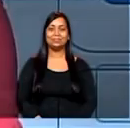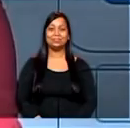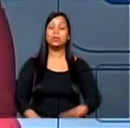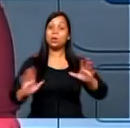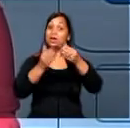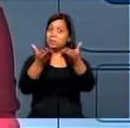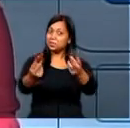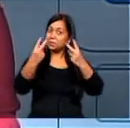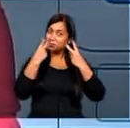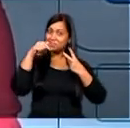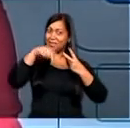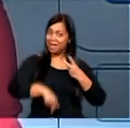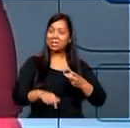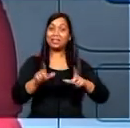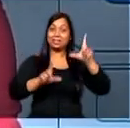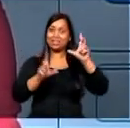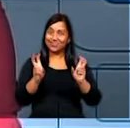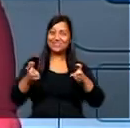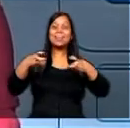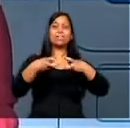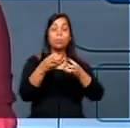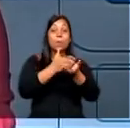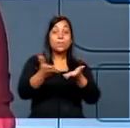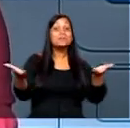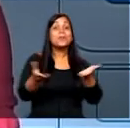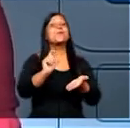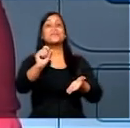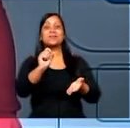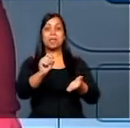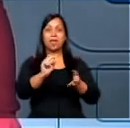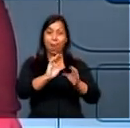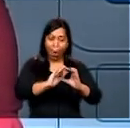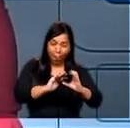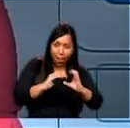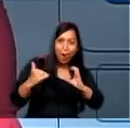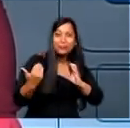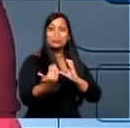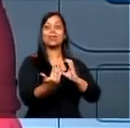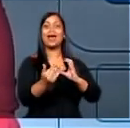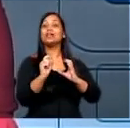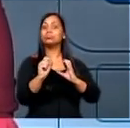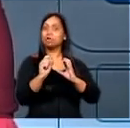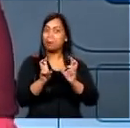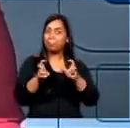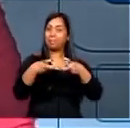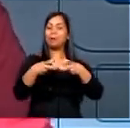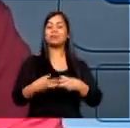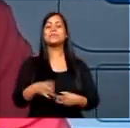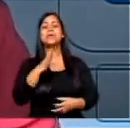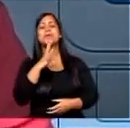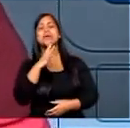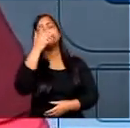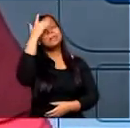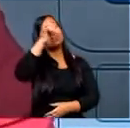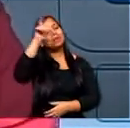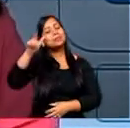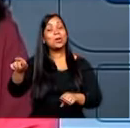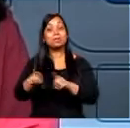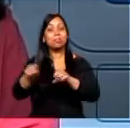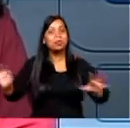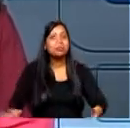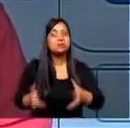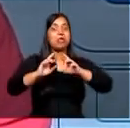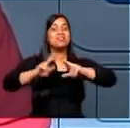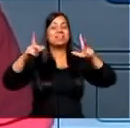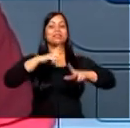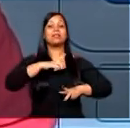Olá, você que nos acompanha aqui pela TV Câmara, começa agora o Câmara na Comunidade. Aqui você conhece pessoas e iniciativas que fazem a diferença